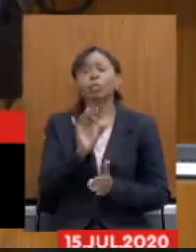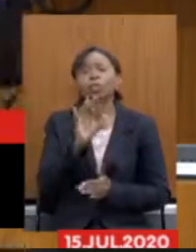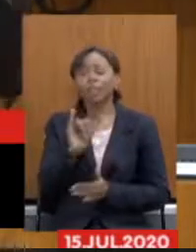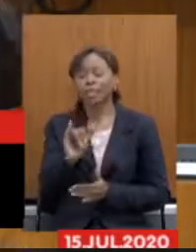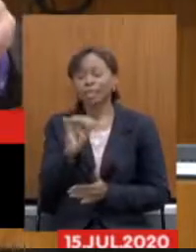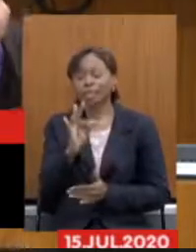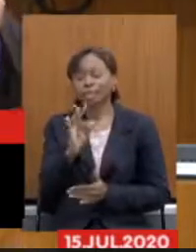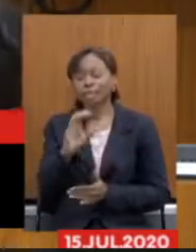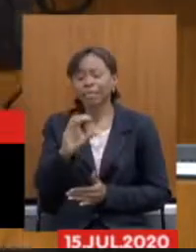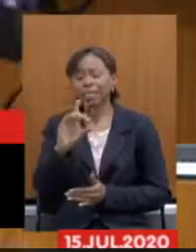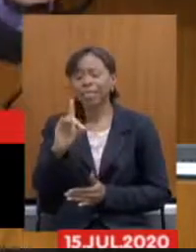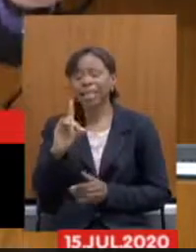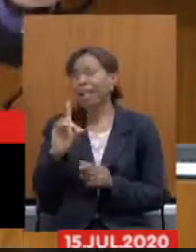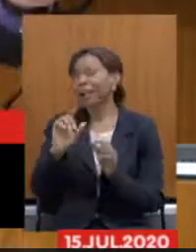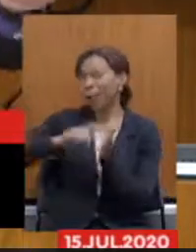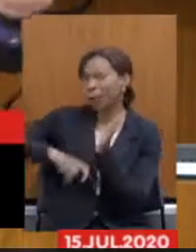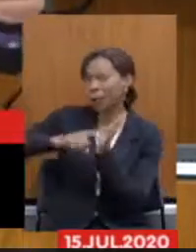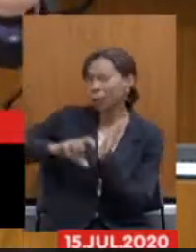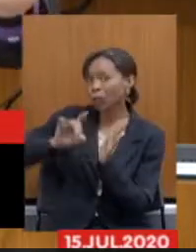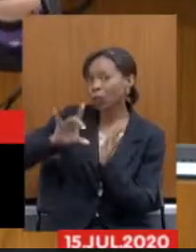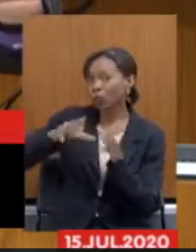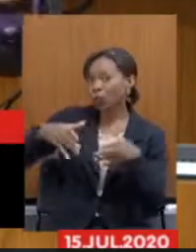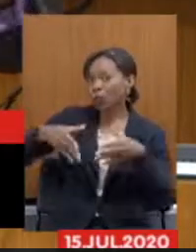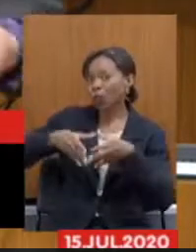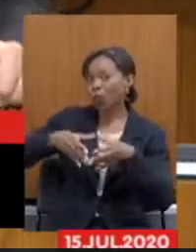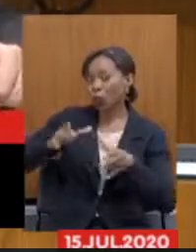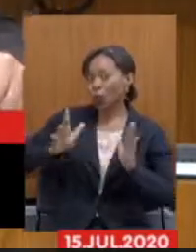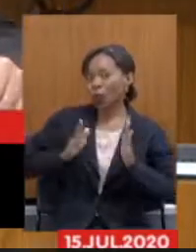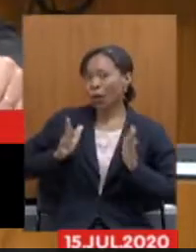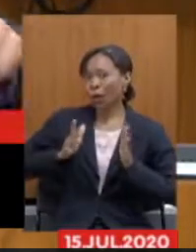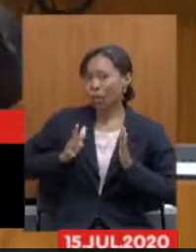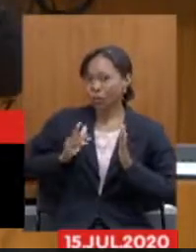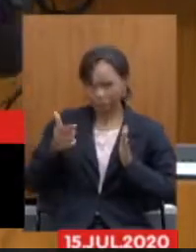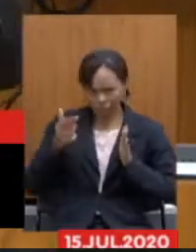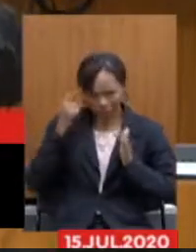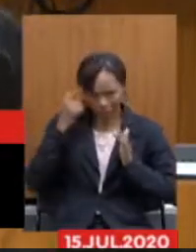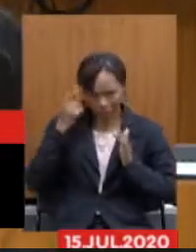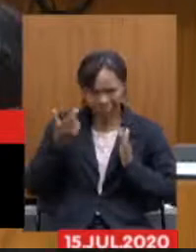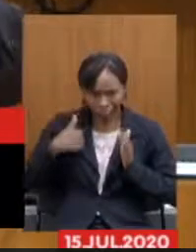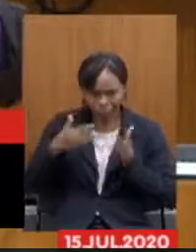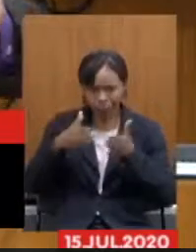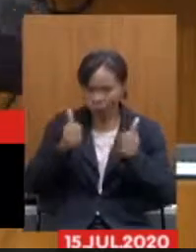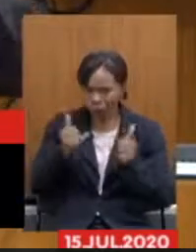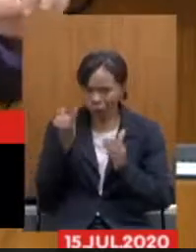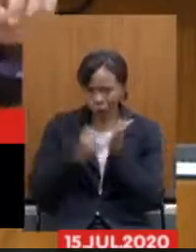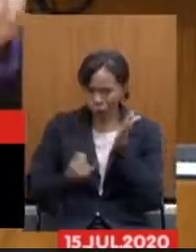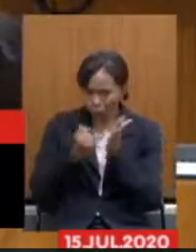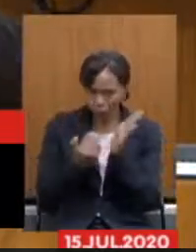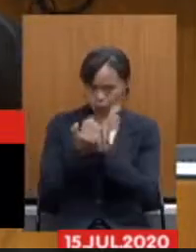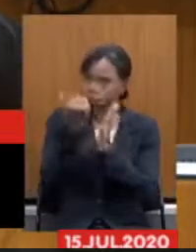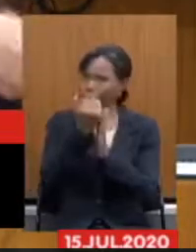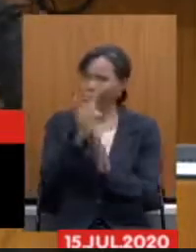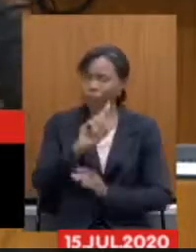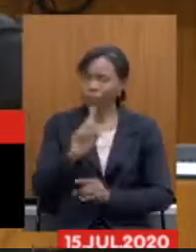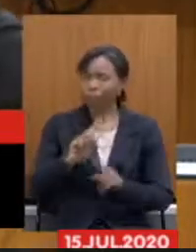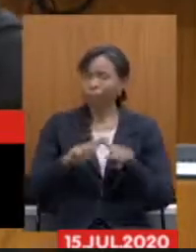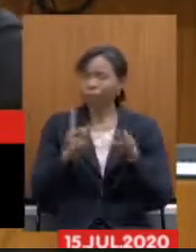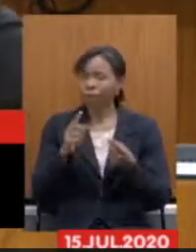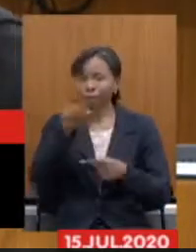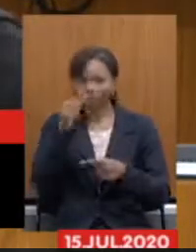tributar só ricos e quem está em casa pode achar que eu estou pedindo aumento de imposto, mas você que está me vendo, provavelmente não vai